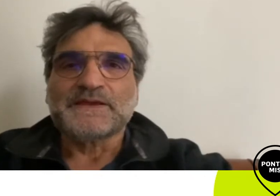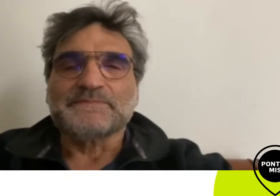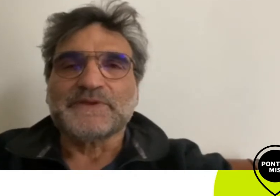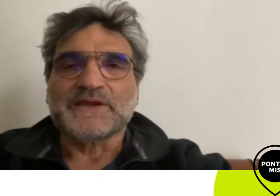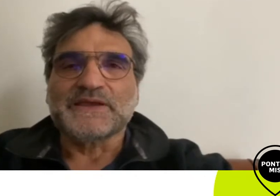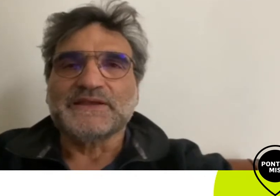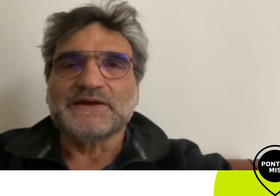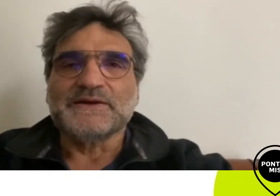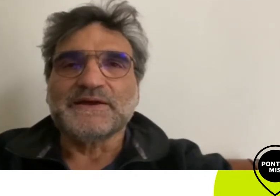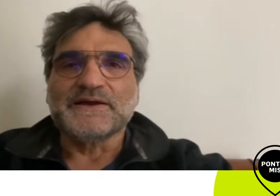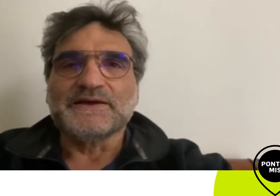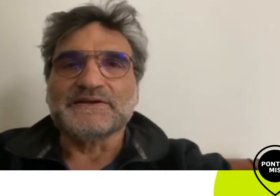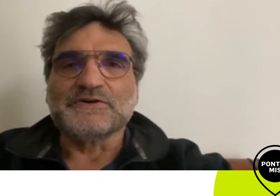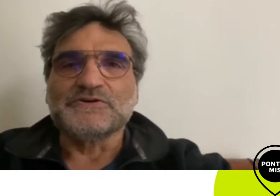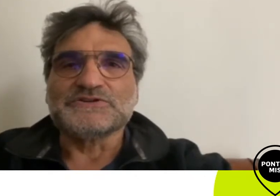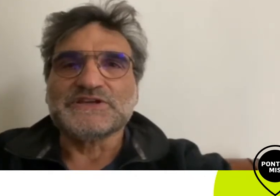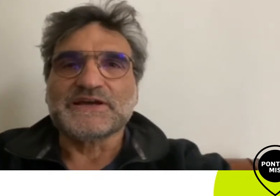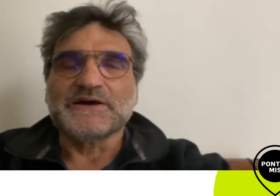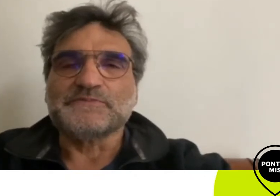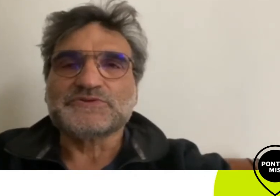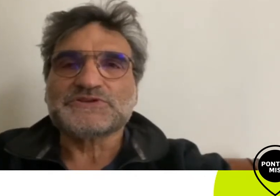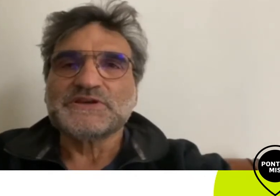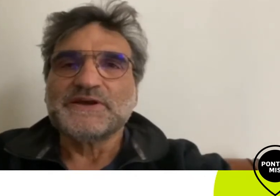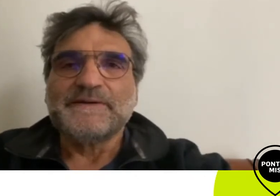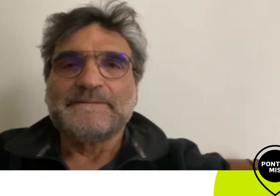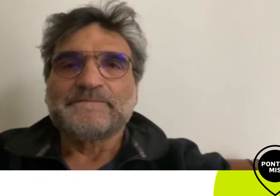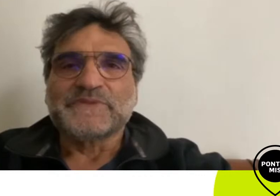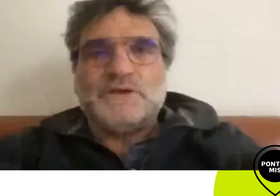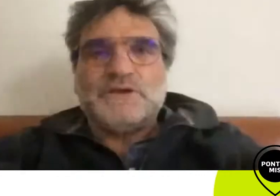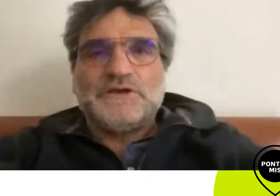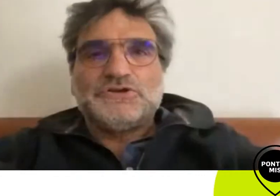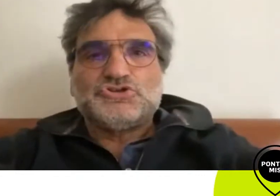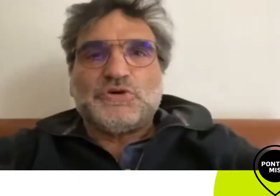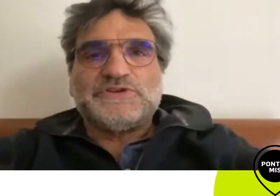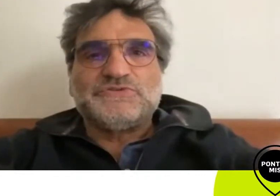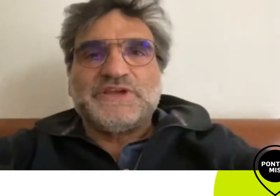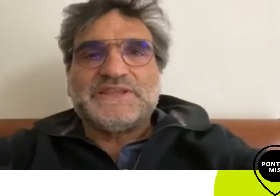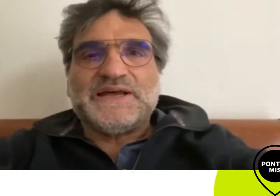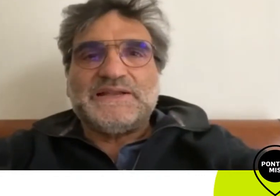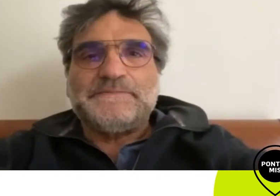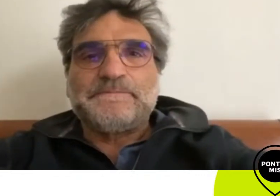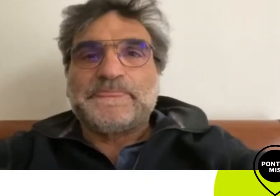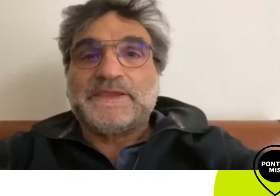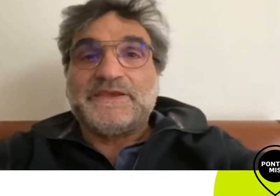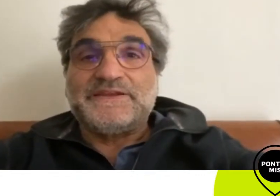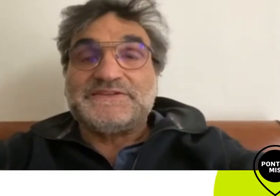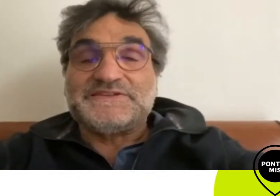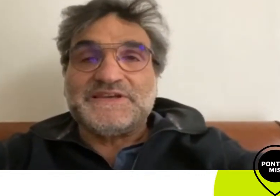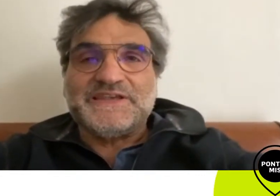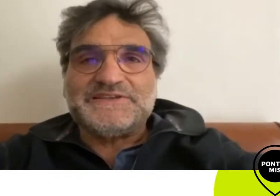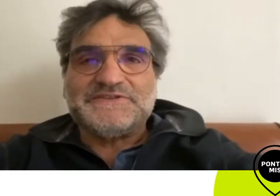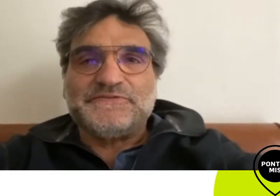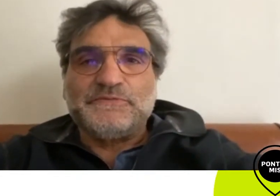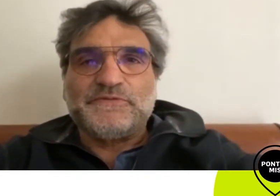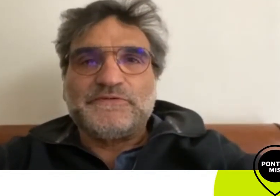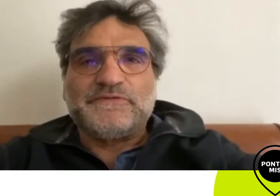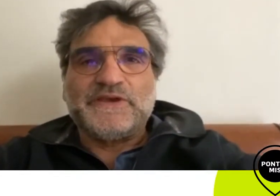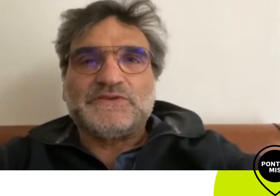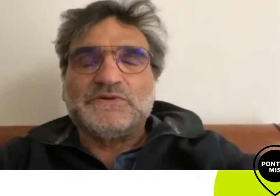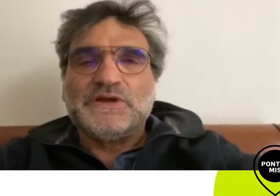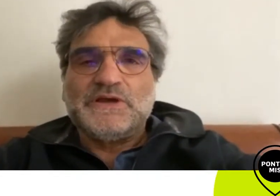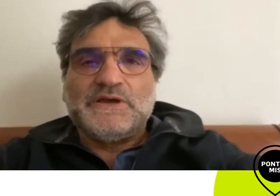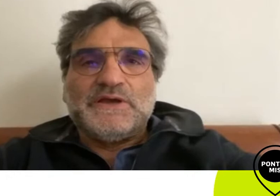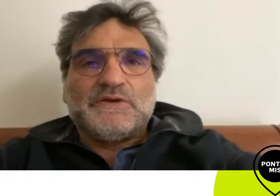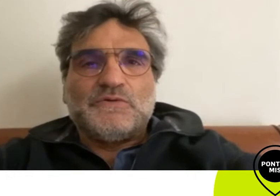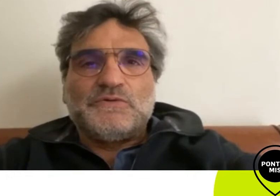minha querida Rosi Campos só mais um detalhe queria dizer que esse filme foi